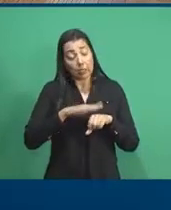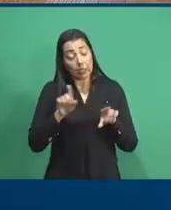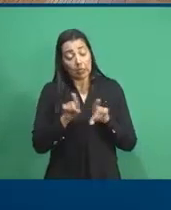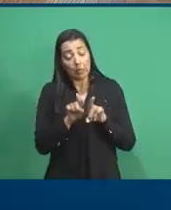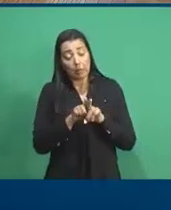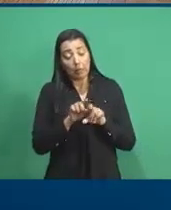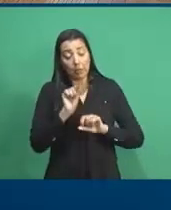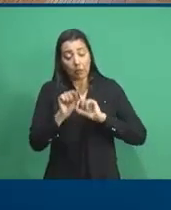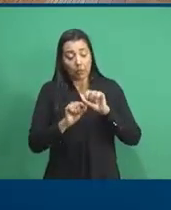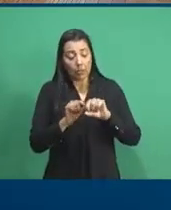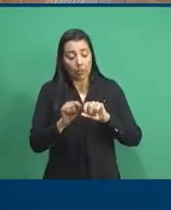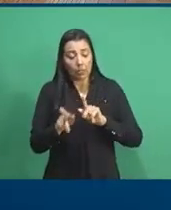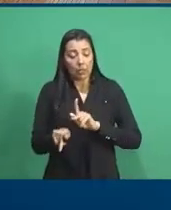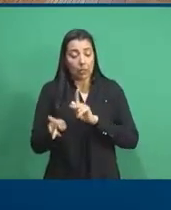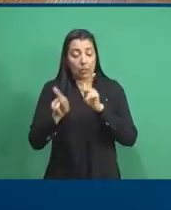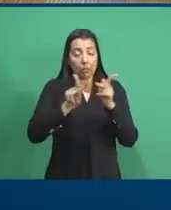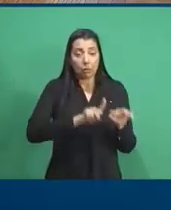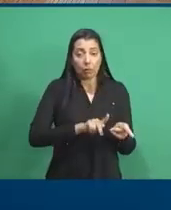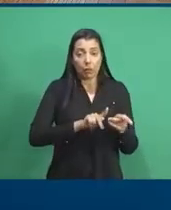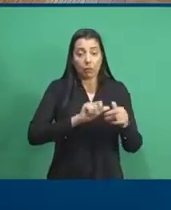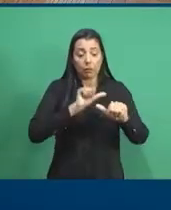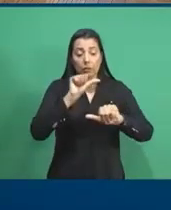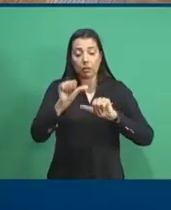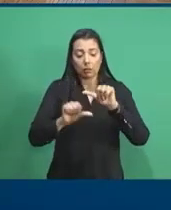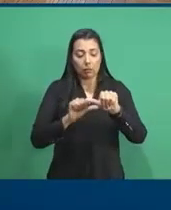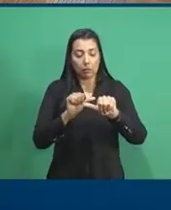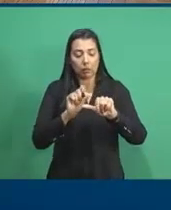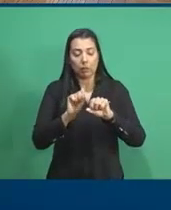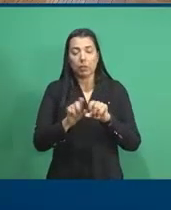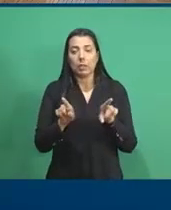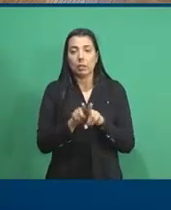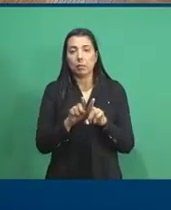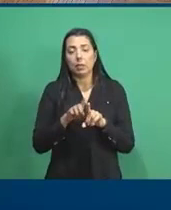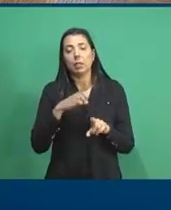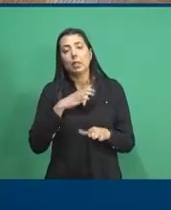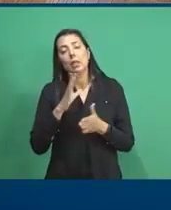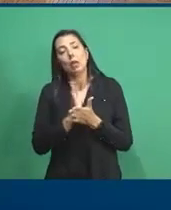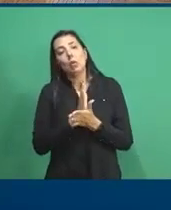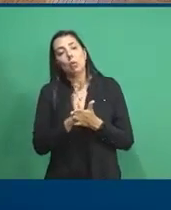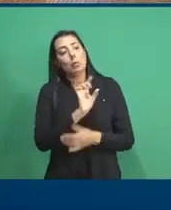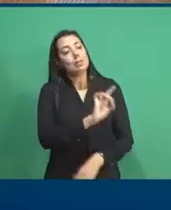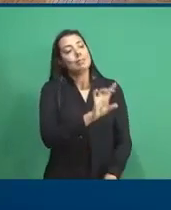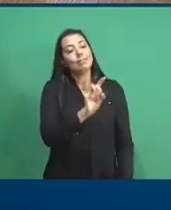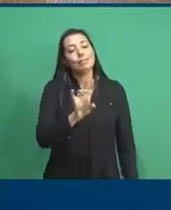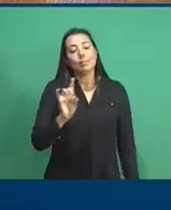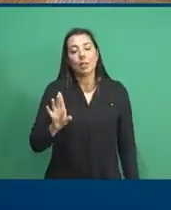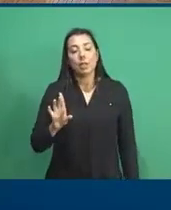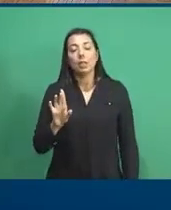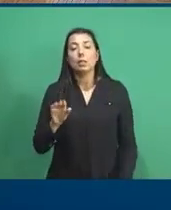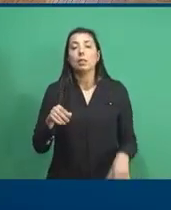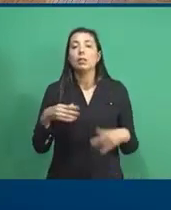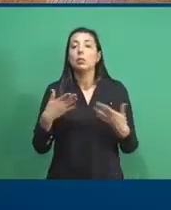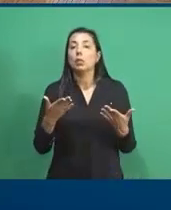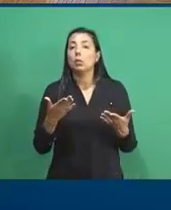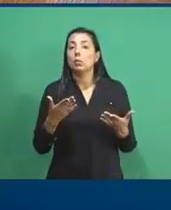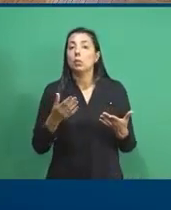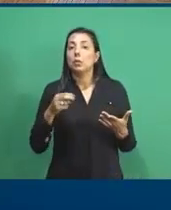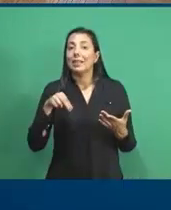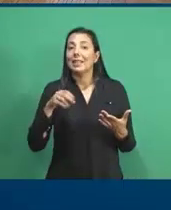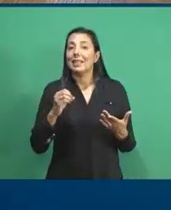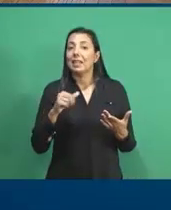também transformando um pouco, tanto que nós temos algumas delas sobre a forma nano,